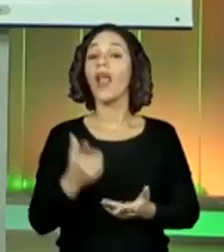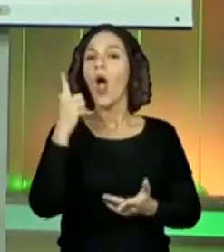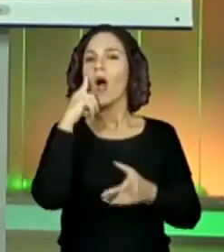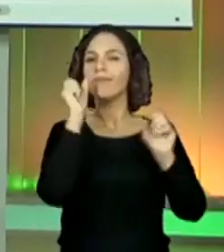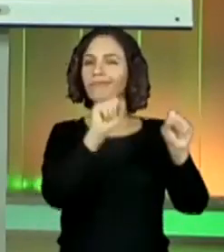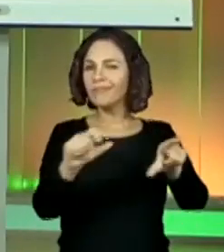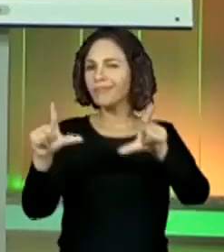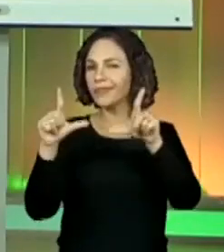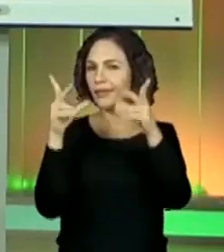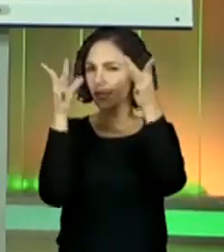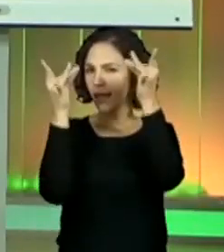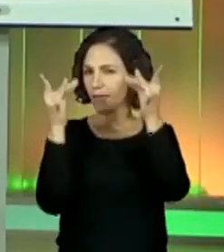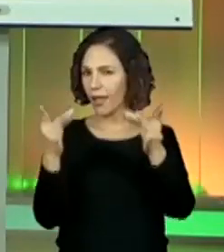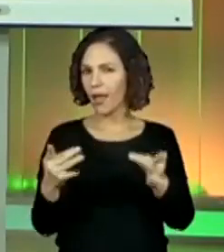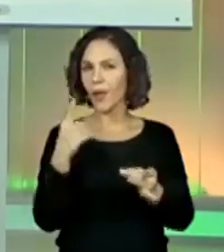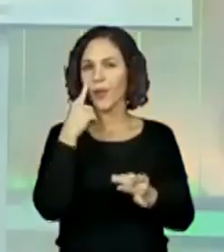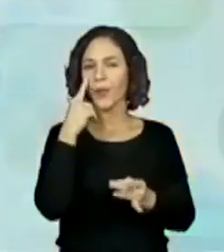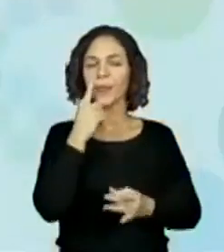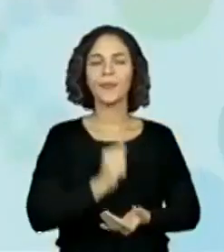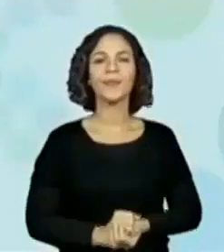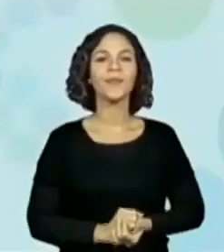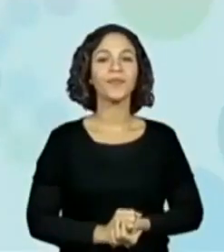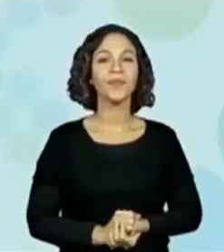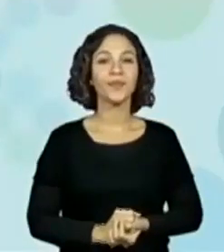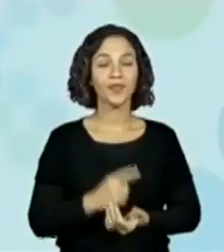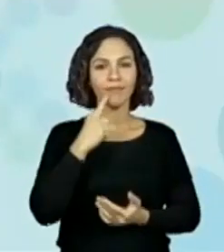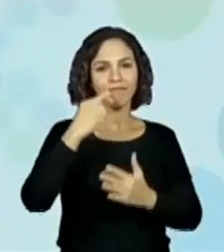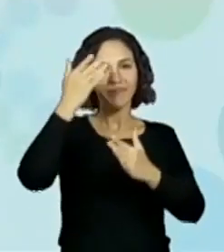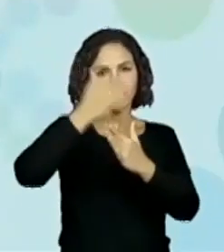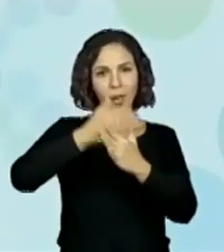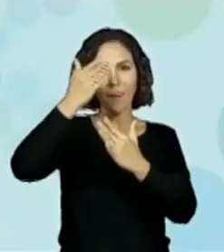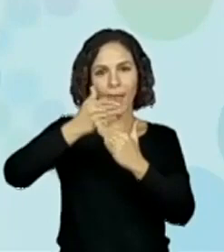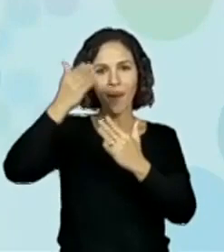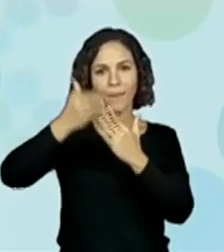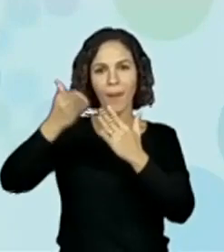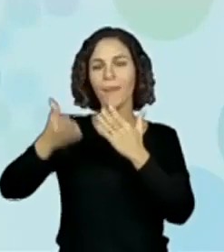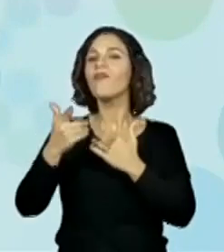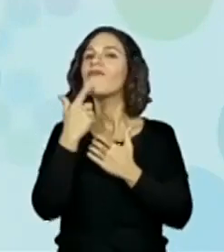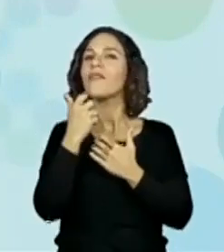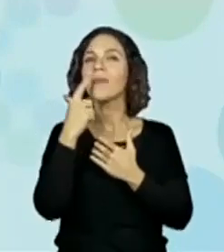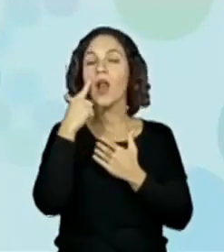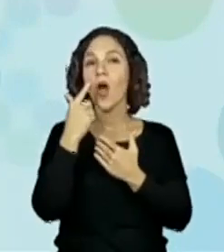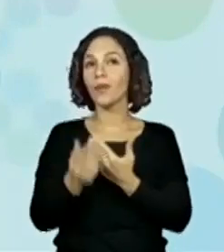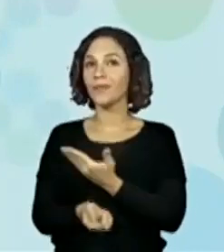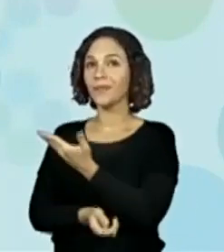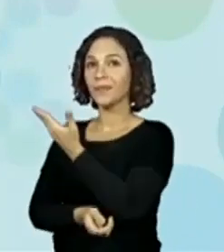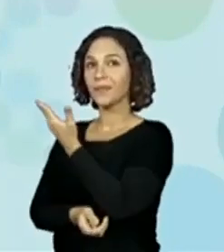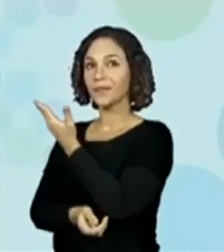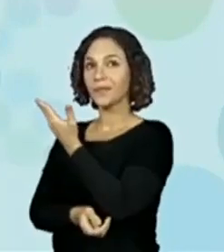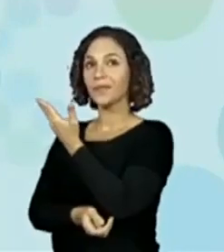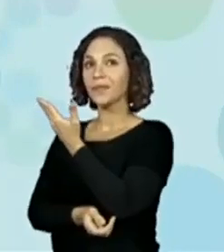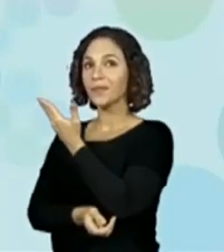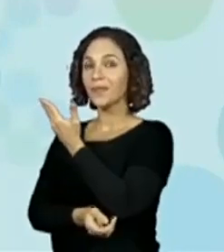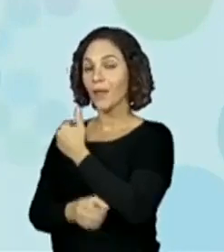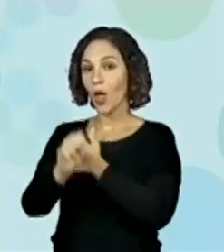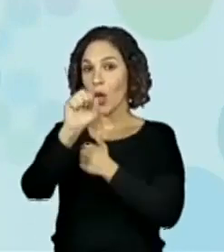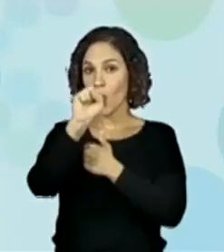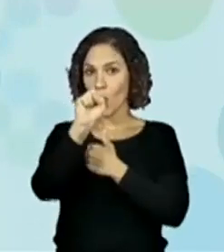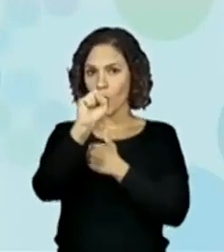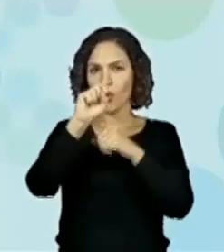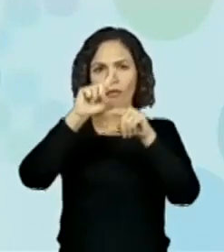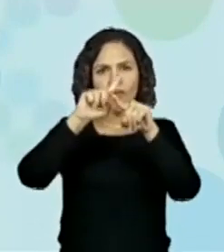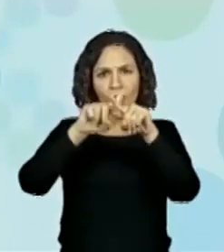especificado. Olha lá. Nós temos aqui as parcelas em vermelho, né? 8 vezes de R$ 250,00.